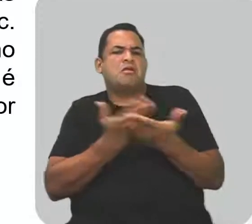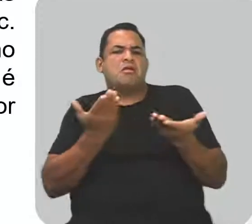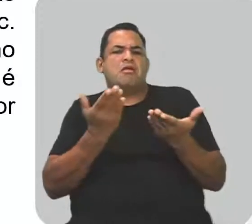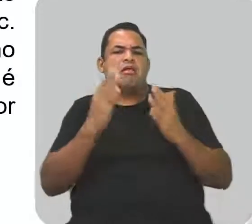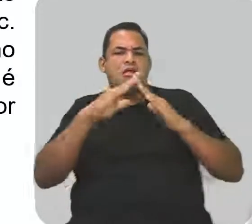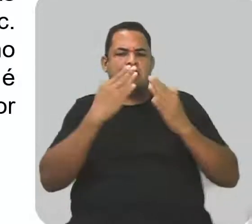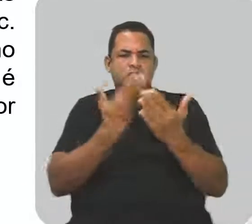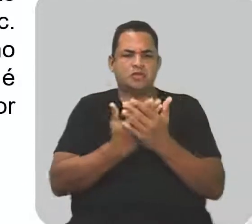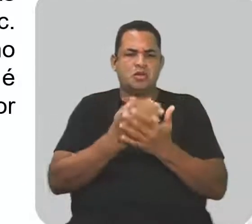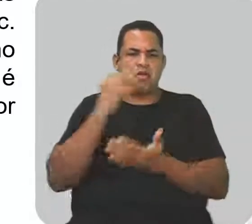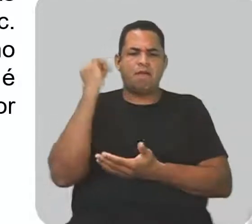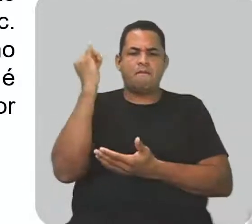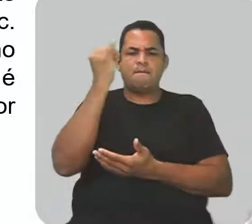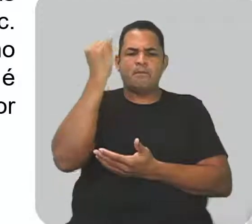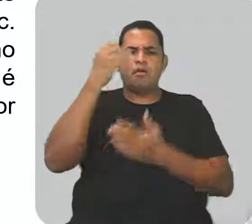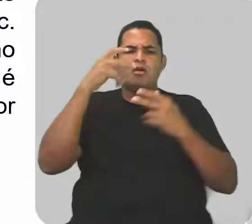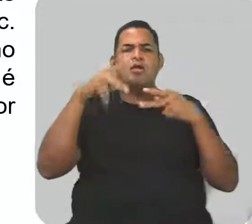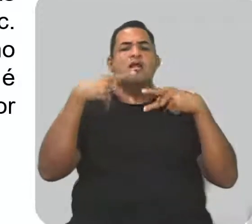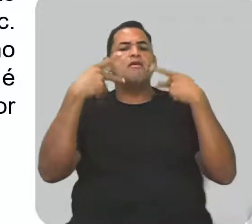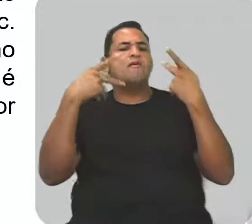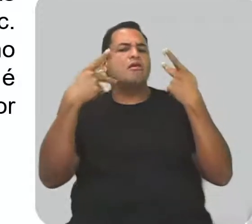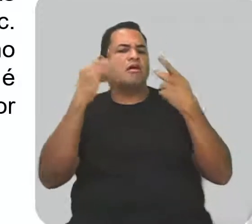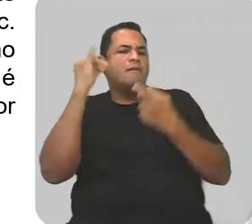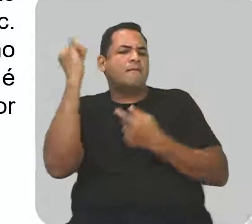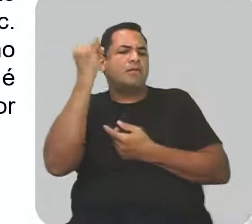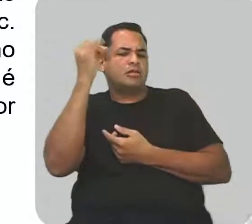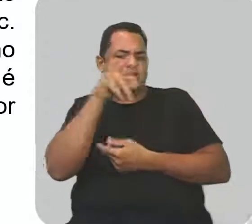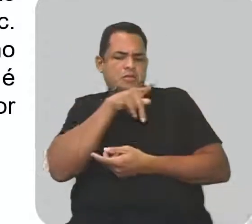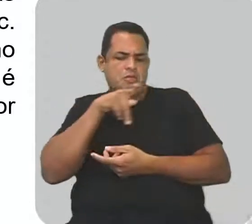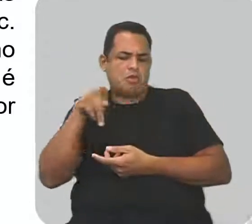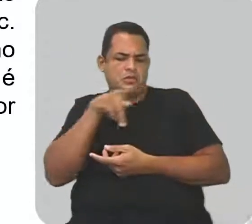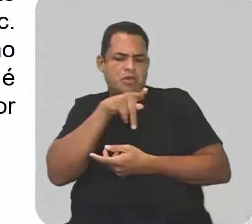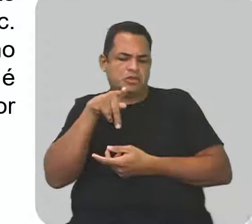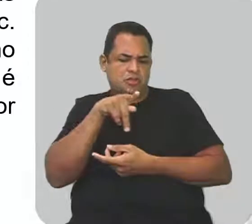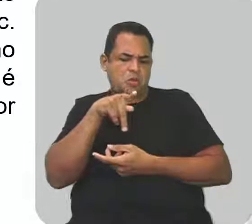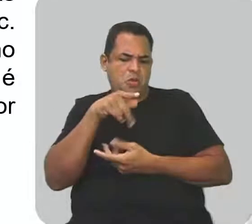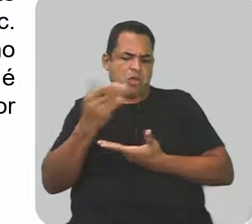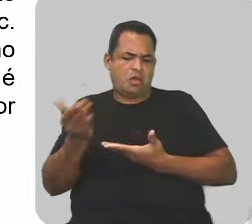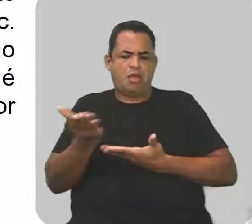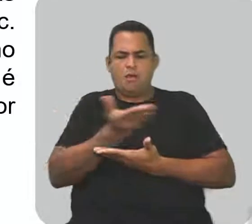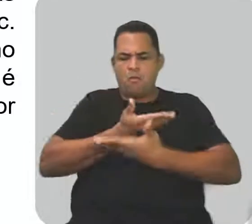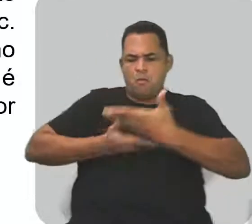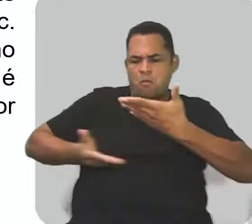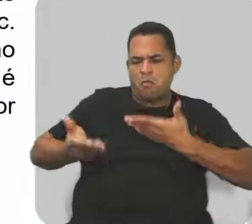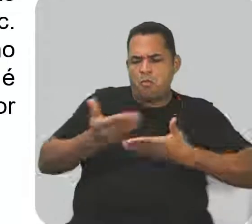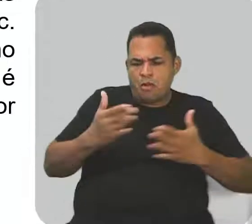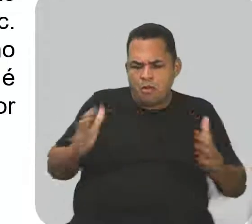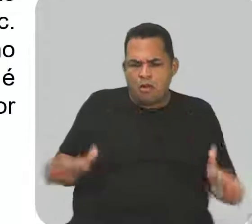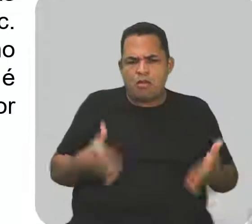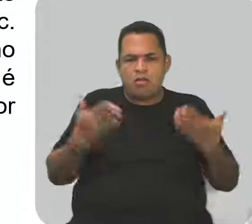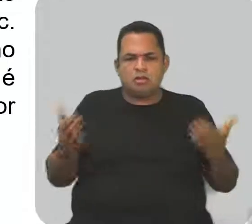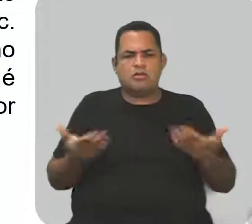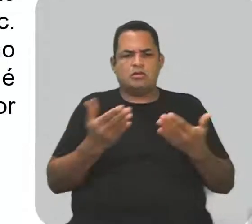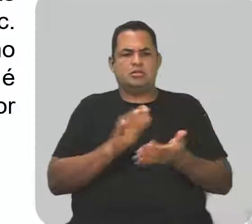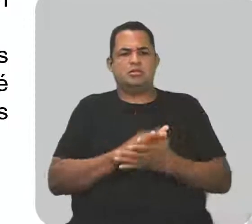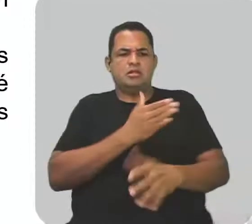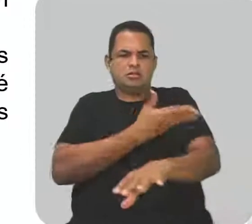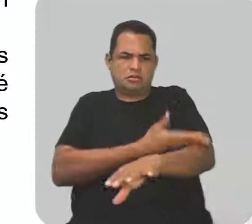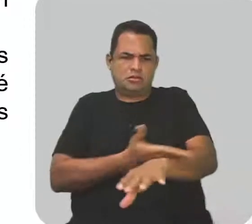ressaltar a importância do professor como mediador e estimulador deste hábito.